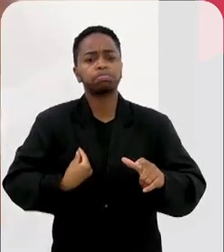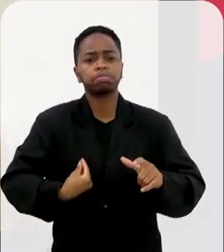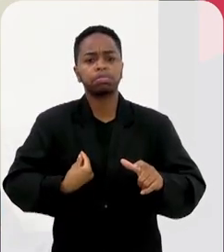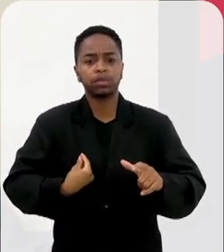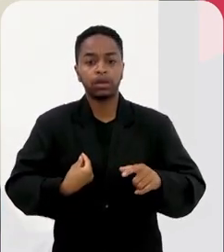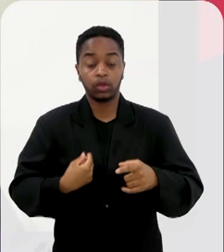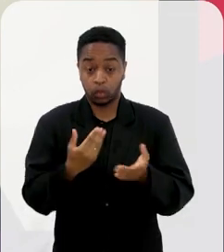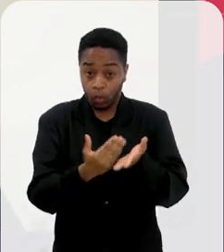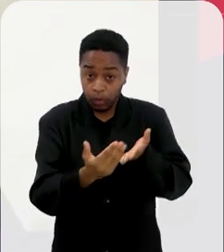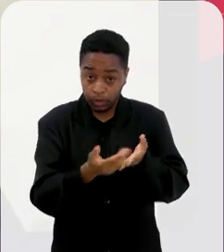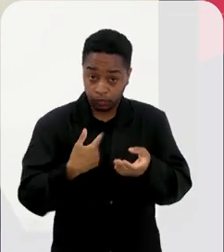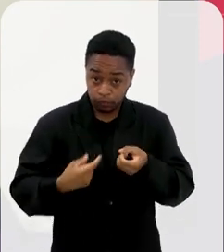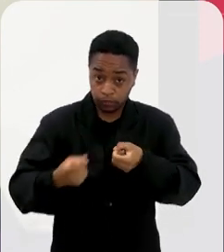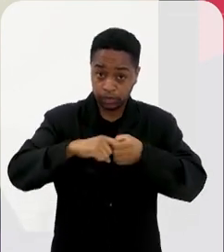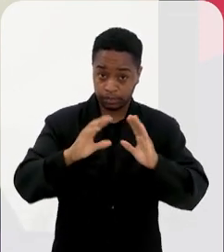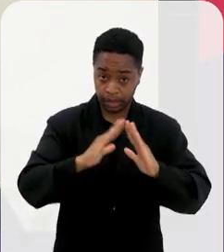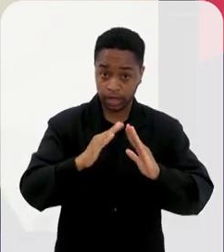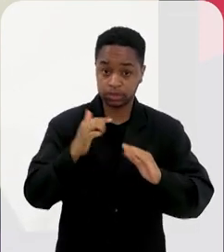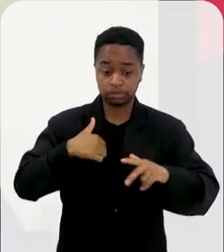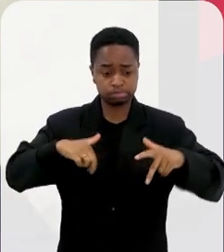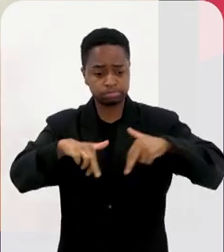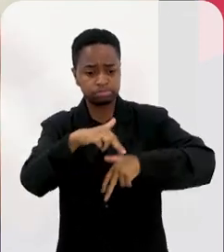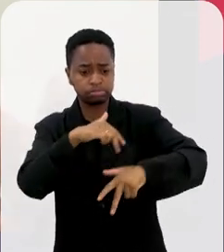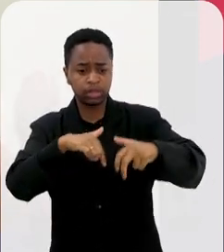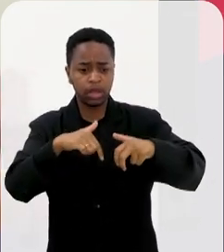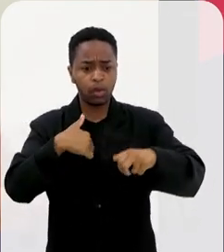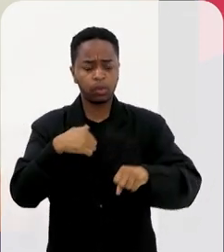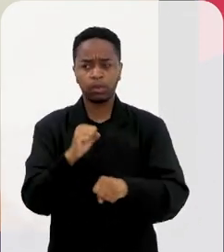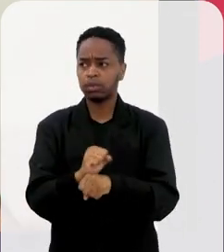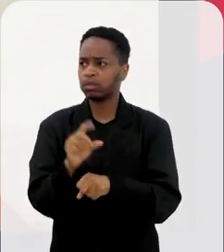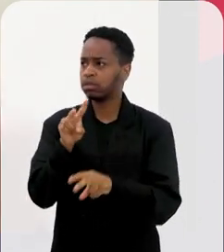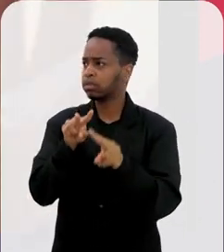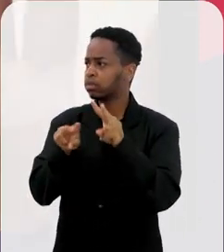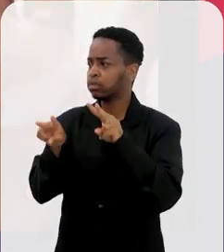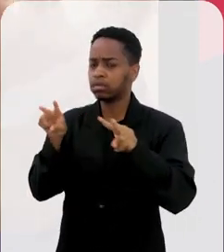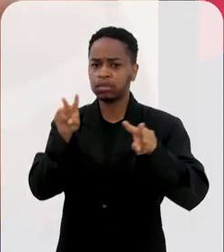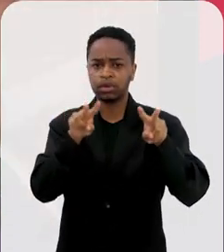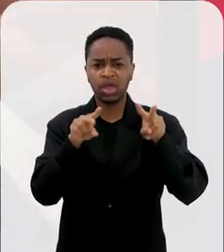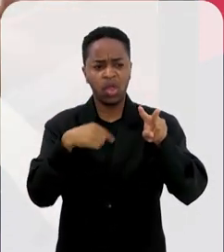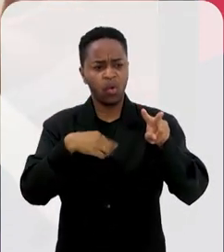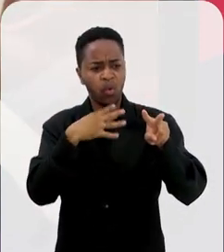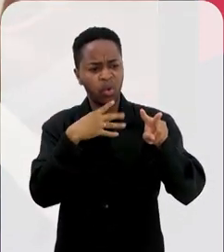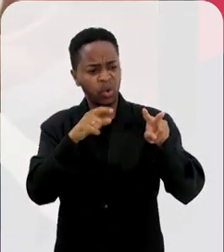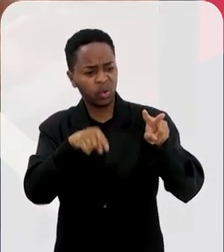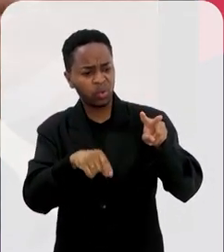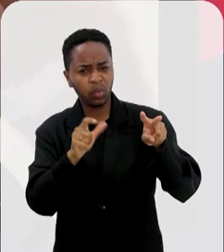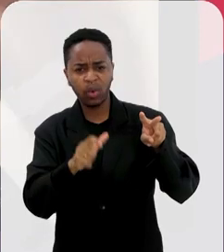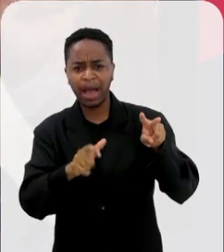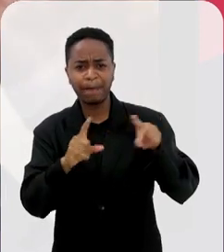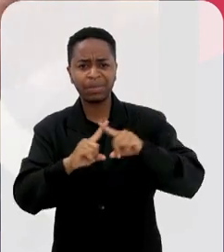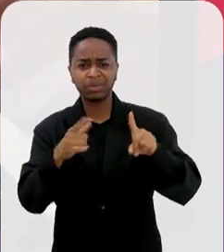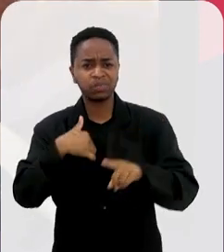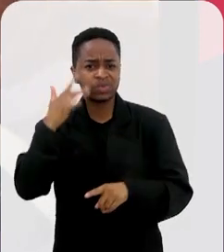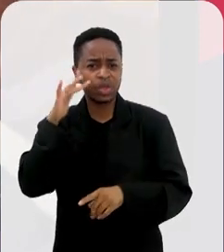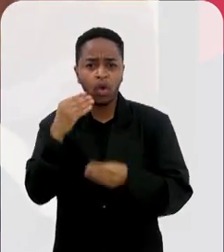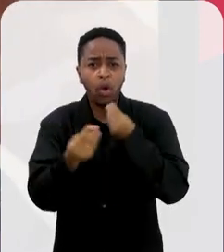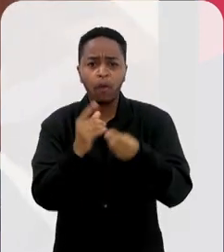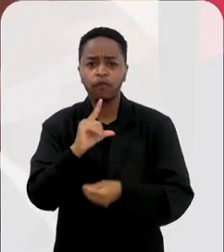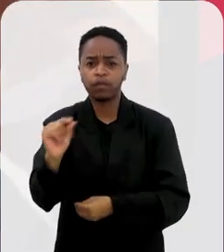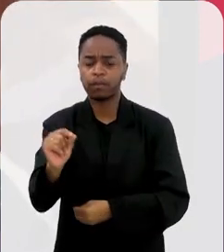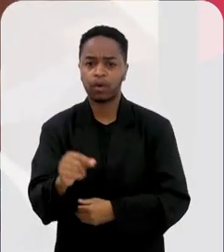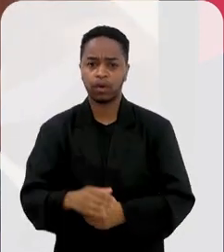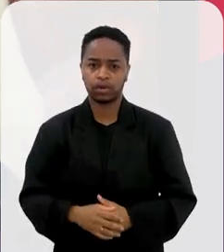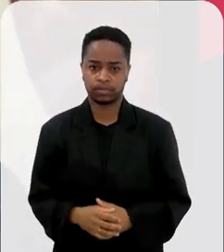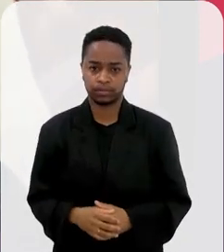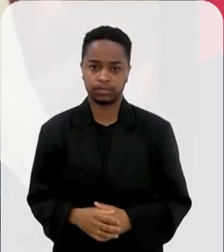eu estava. Isso já no começo, quando eu voltei para casa, comecei a andar tudo. Eu realmente parava assim, olhava e pensava, conheço esse local, mas eu não sei